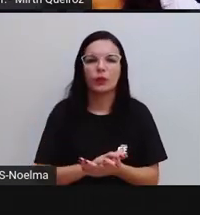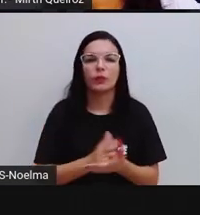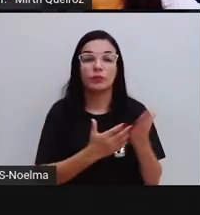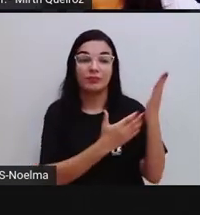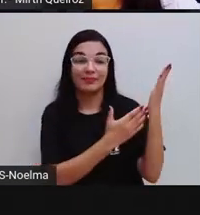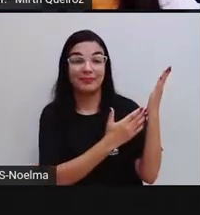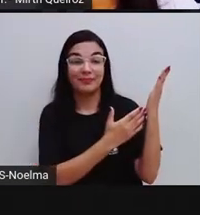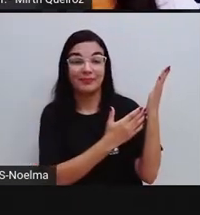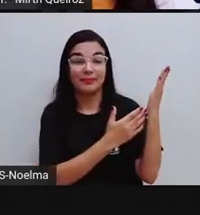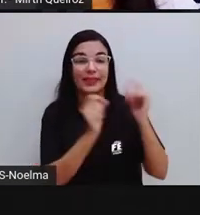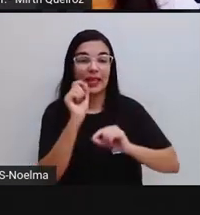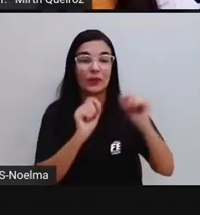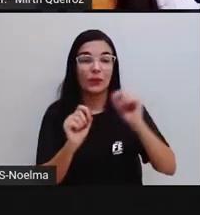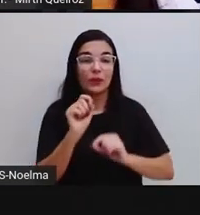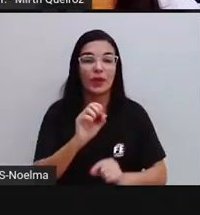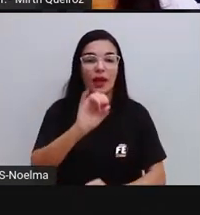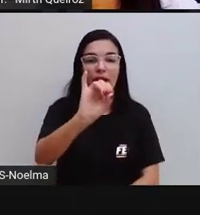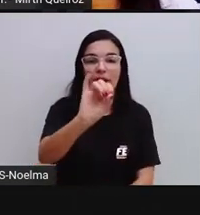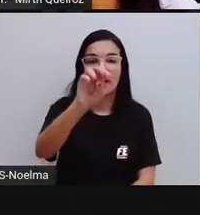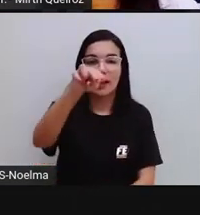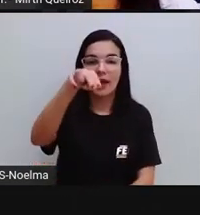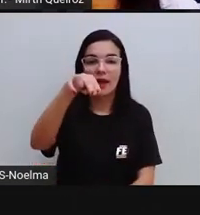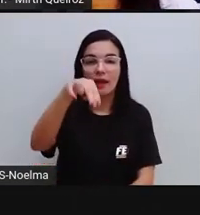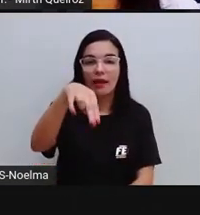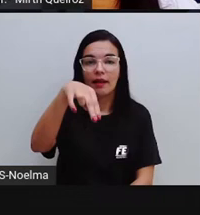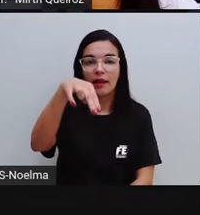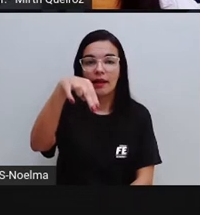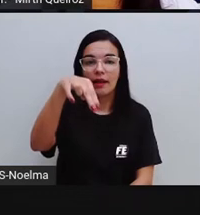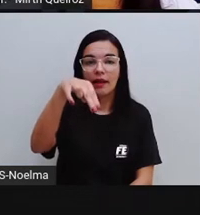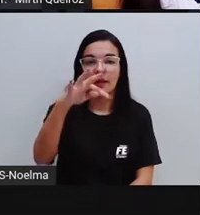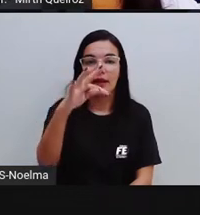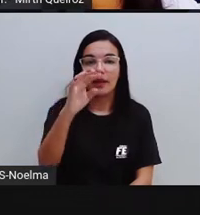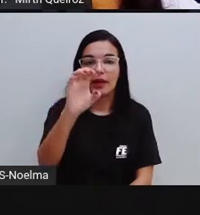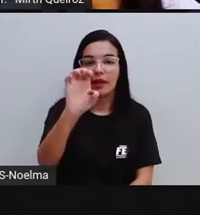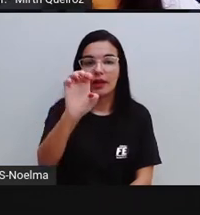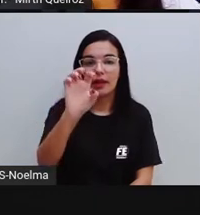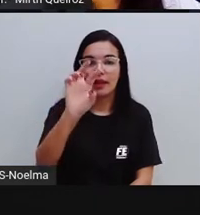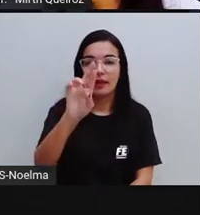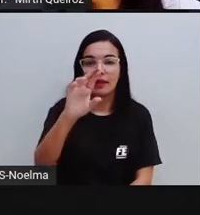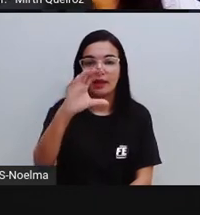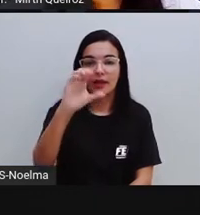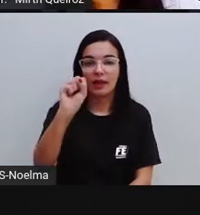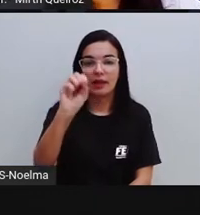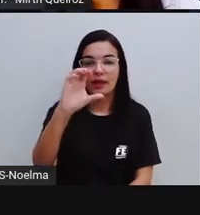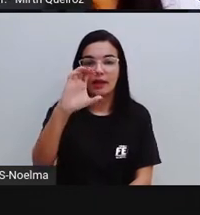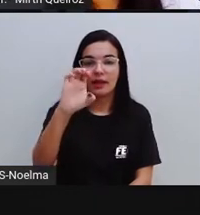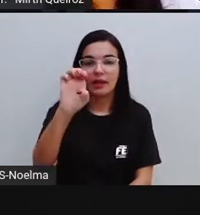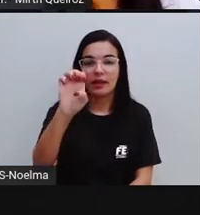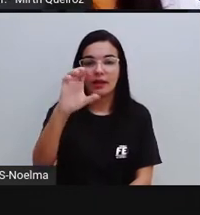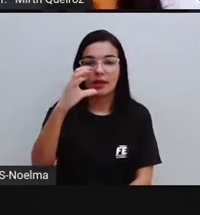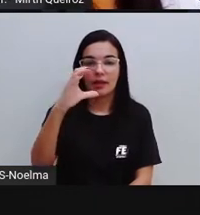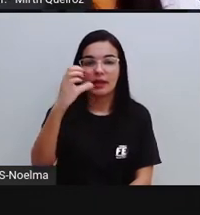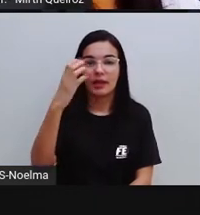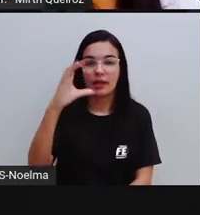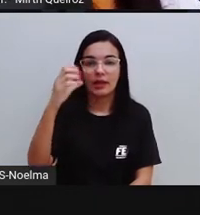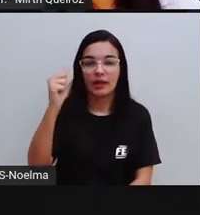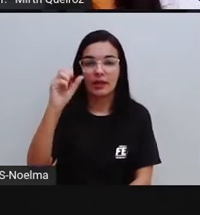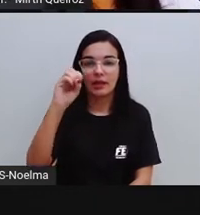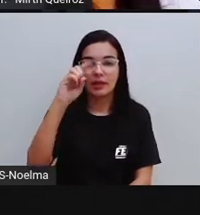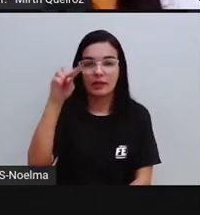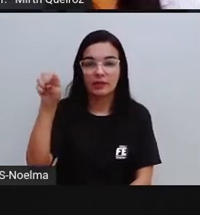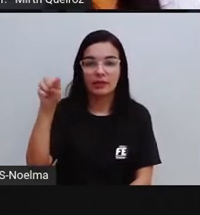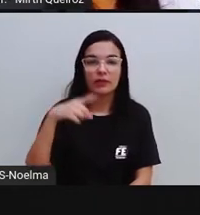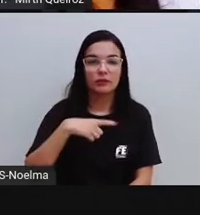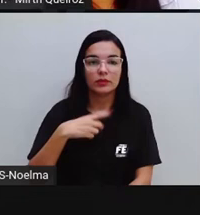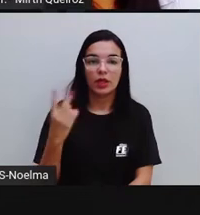A intersecção de duas faces, né? Que é o encontro de cada lado aí, de